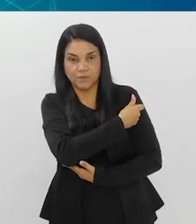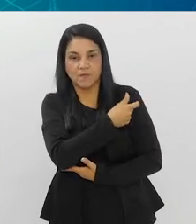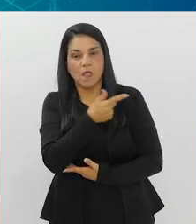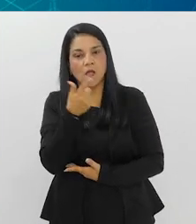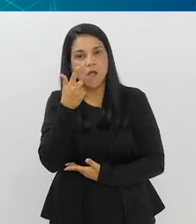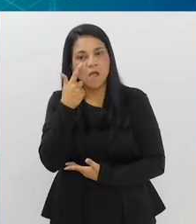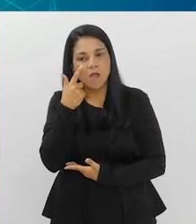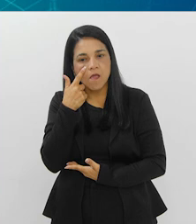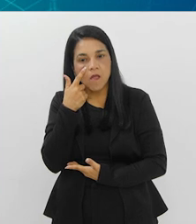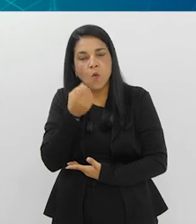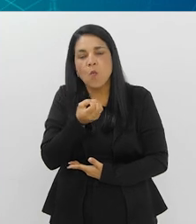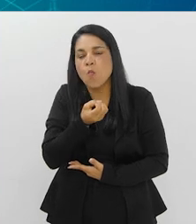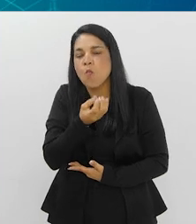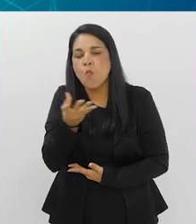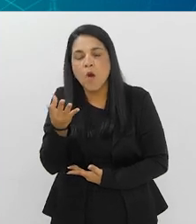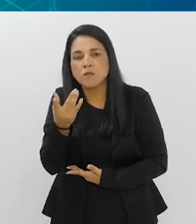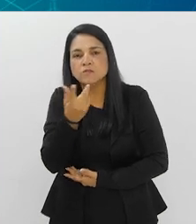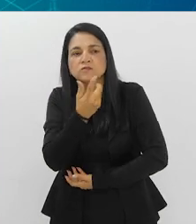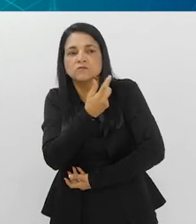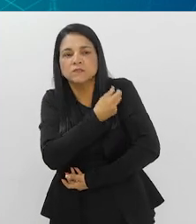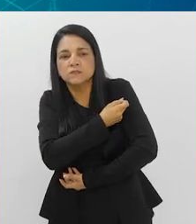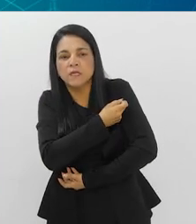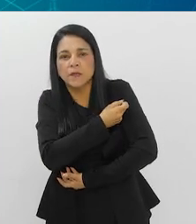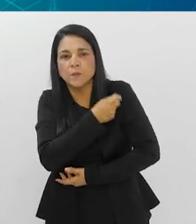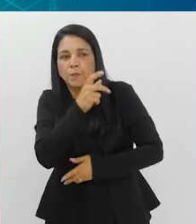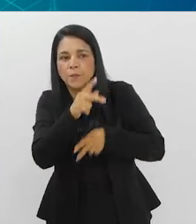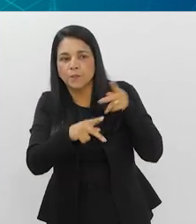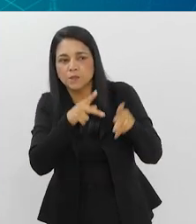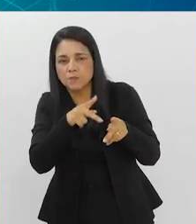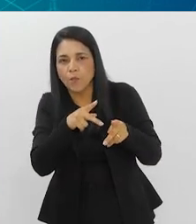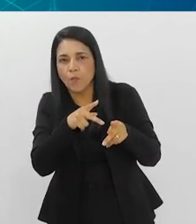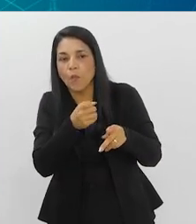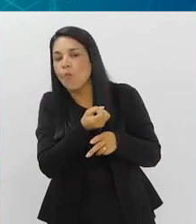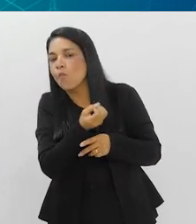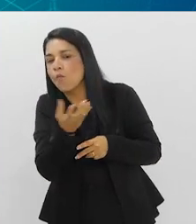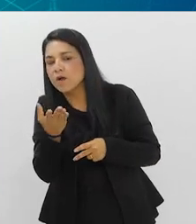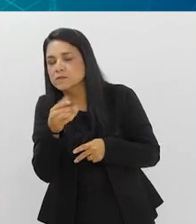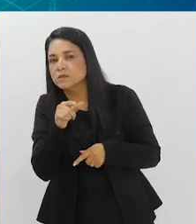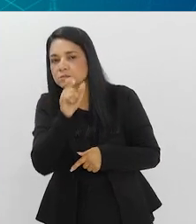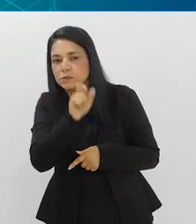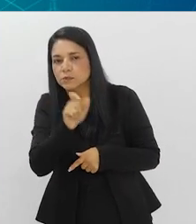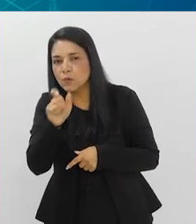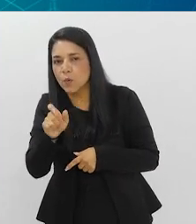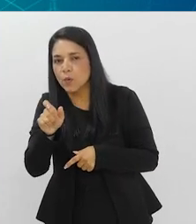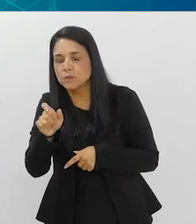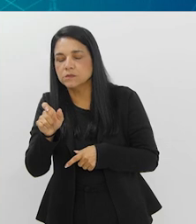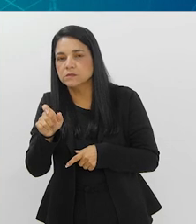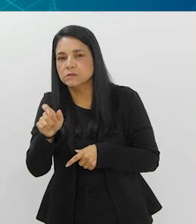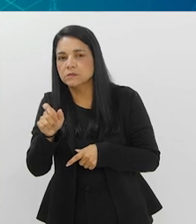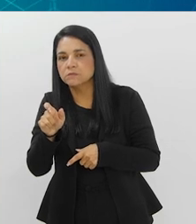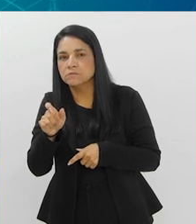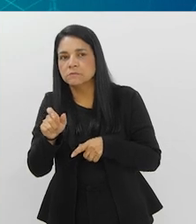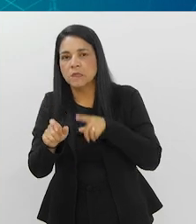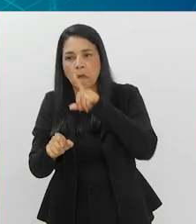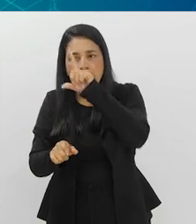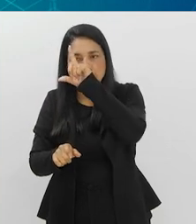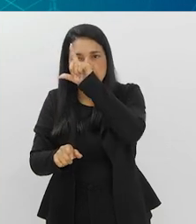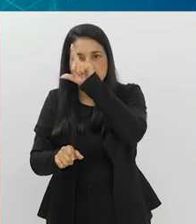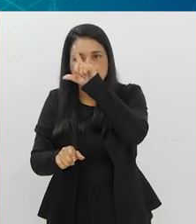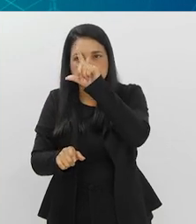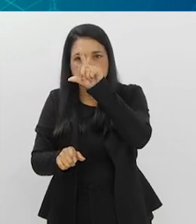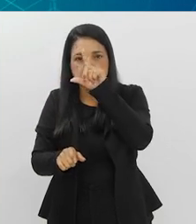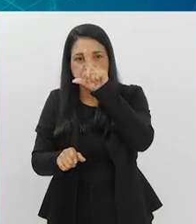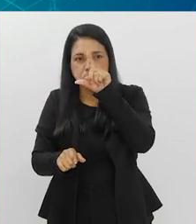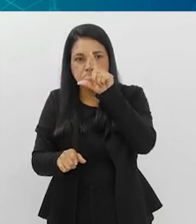E aí, quando você vai ver quantos se vacinaram, seja uma ou todas as vacinas, isso cai para...